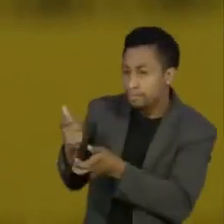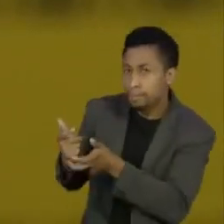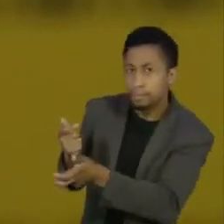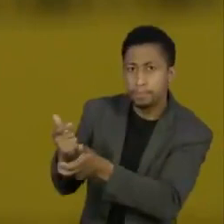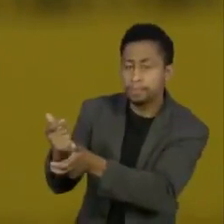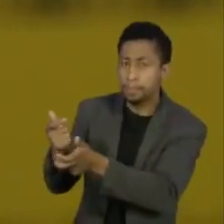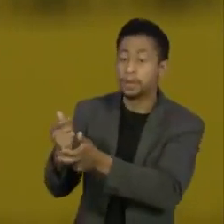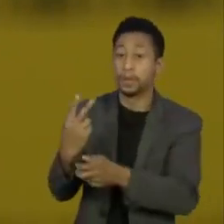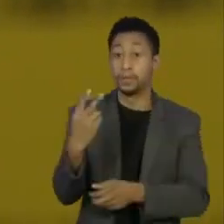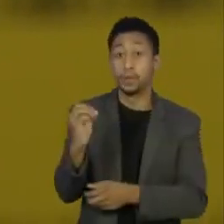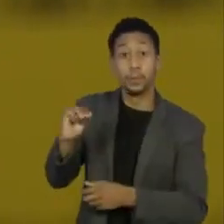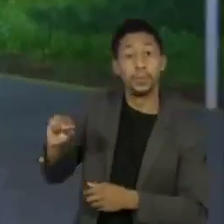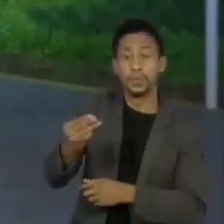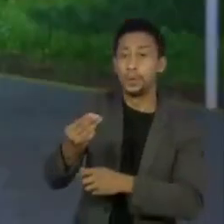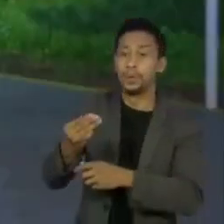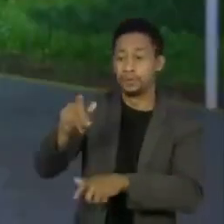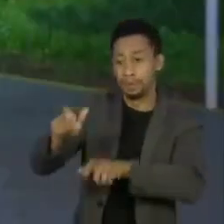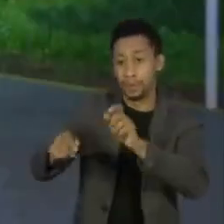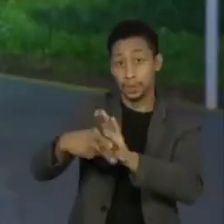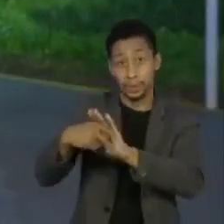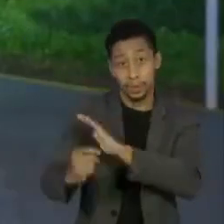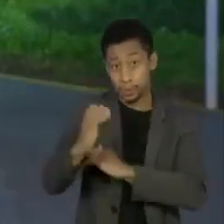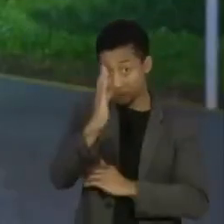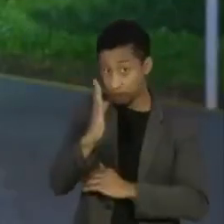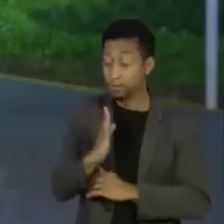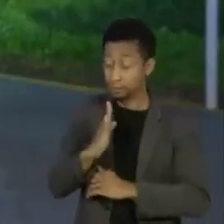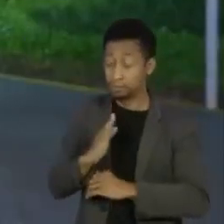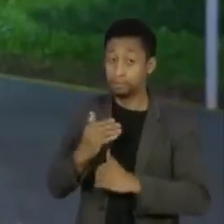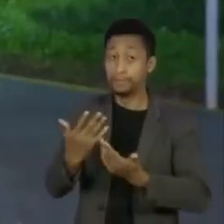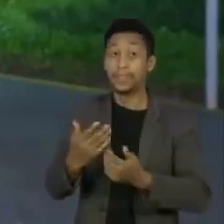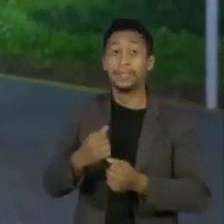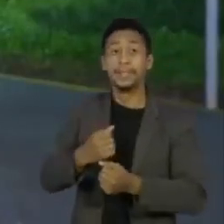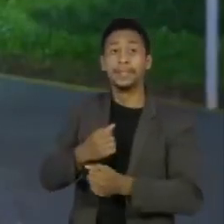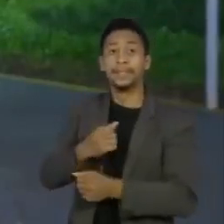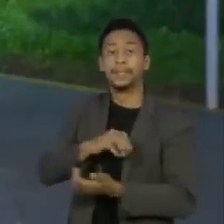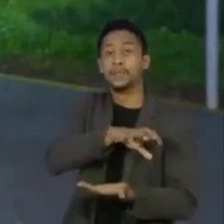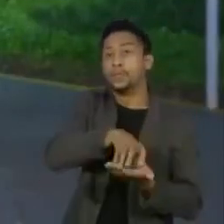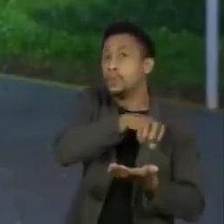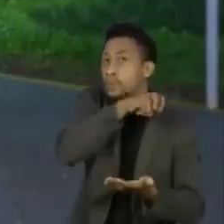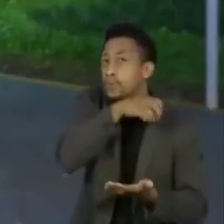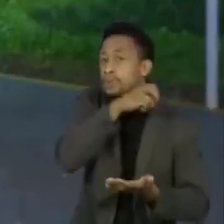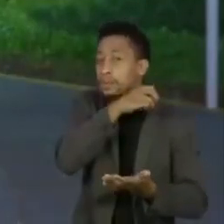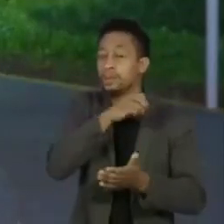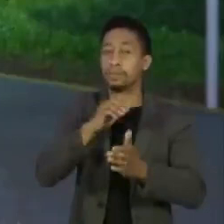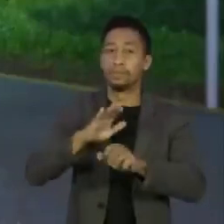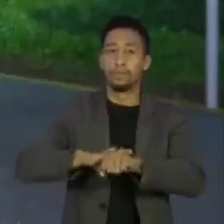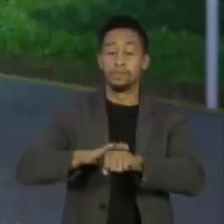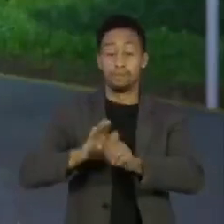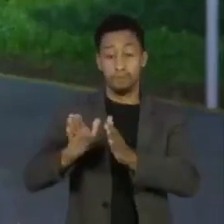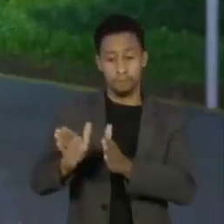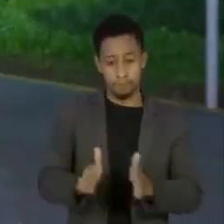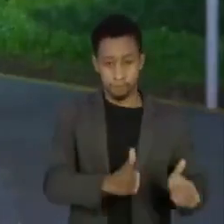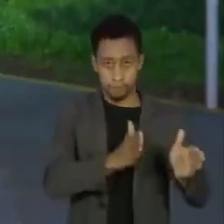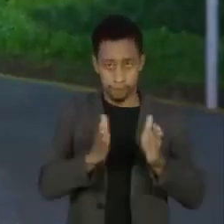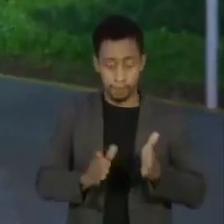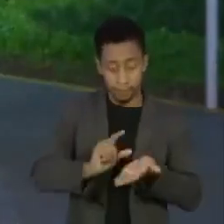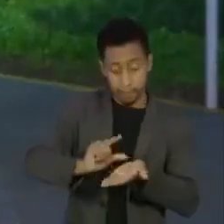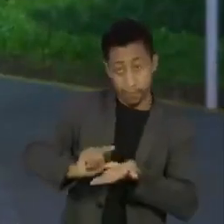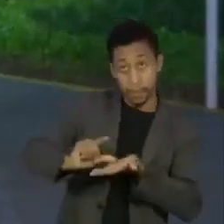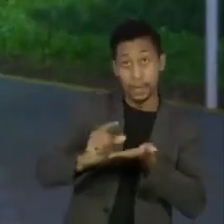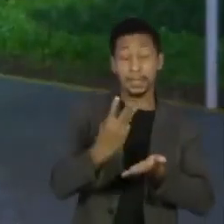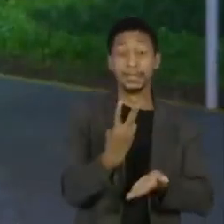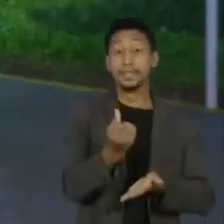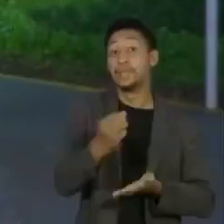considerando as duas aplicações. O Instituto Butantan ainda deve entregar 36 milhões de doses da Coronavac ao